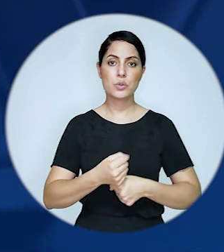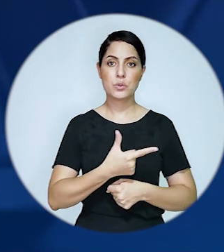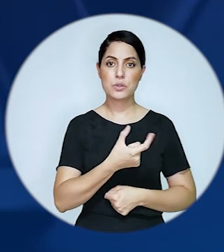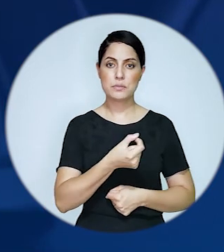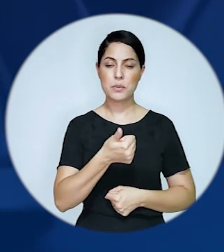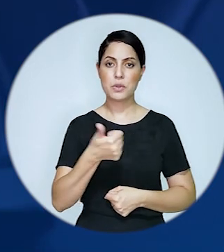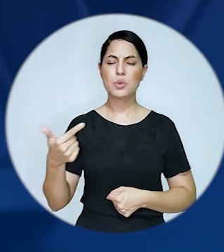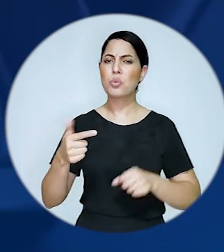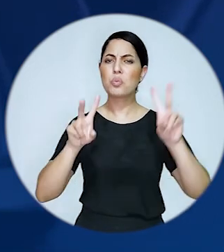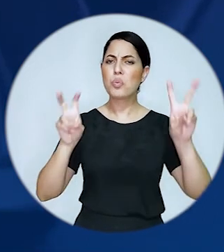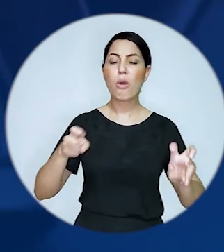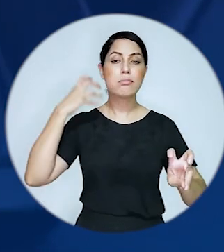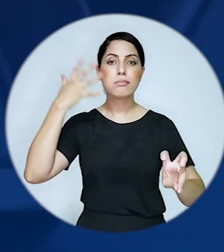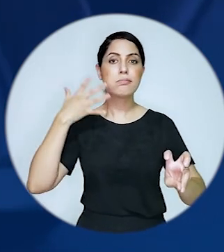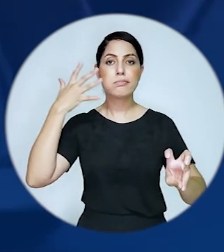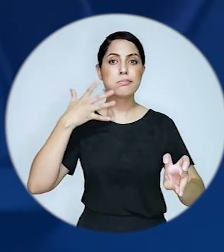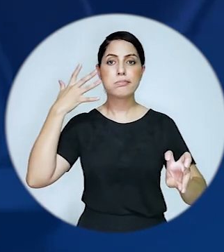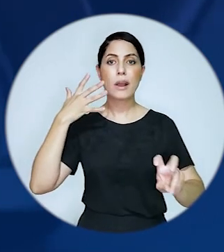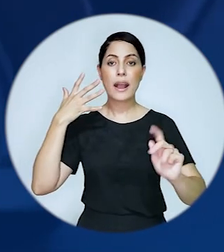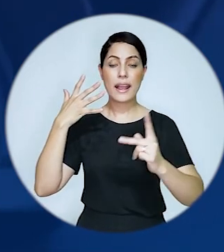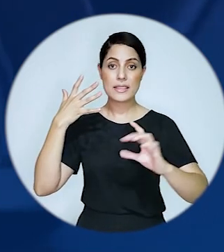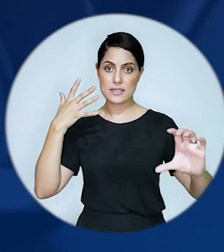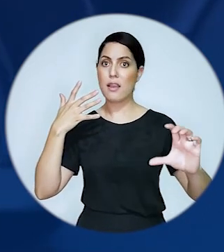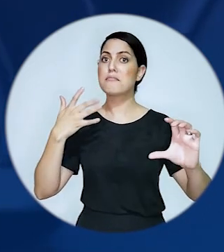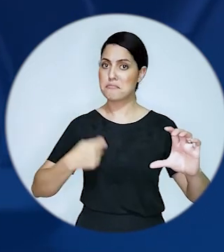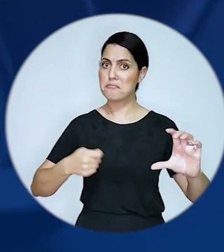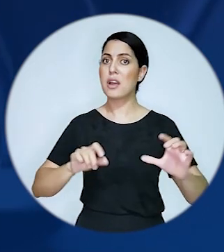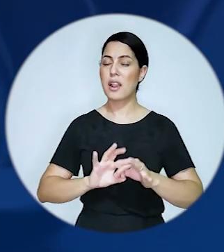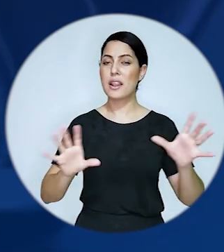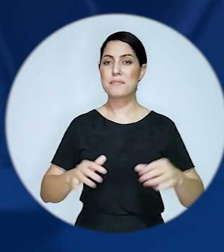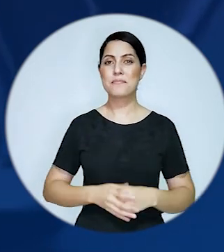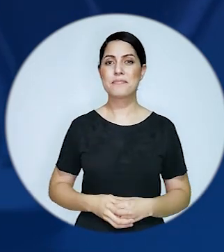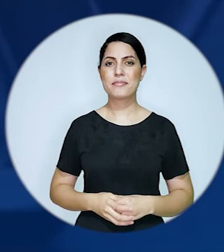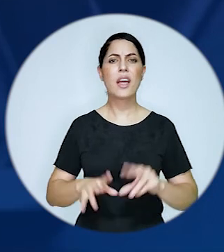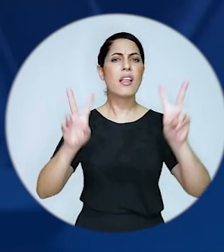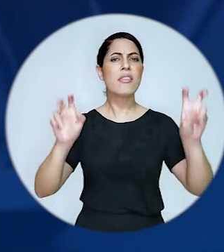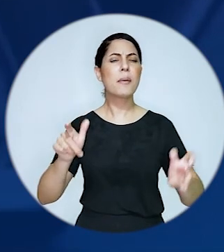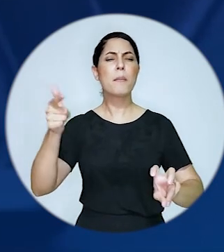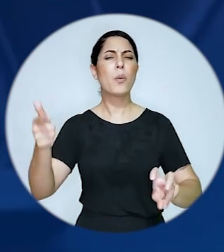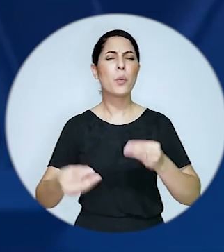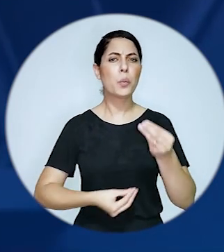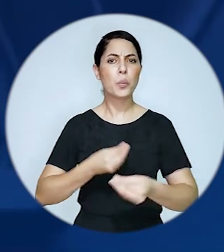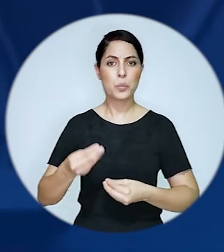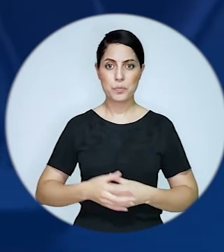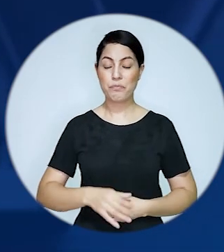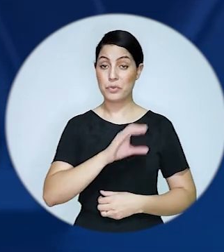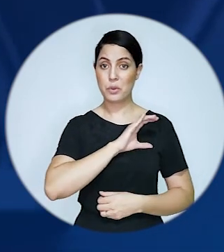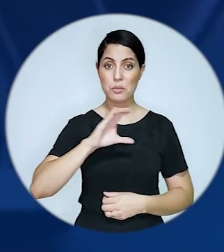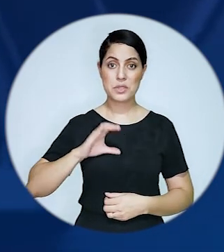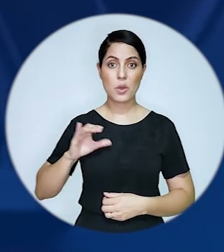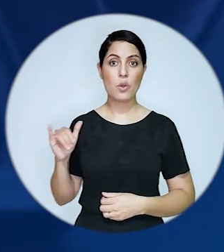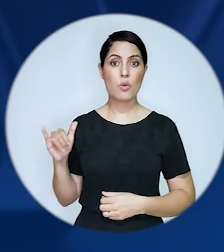que garante a sustentação oral no julgamento de habeas corpus mudando de assunto a comissão de